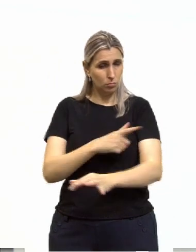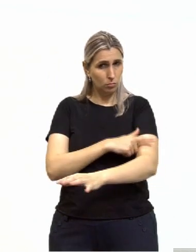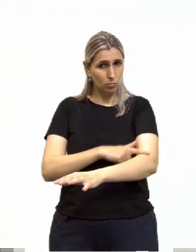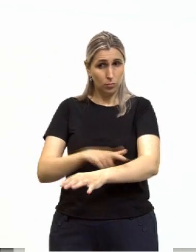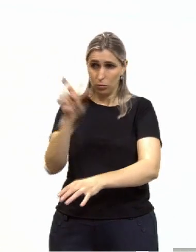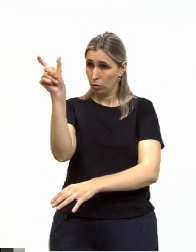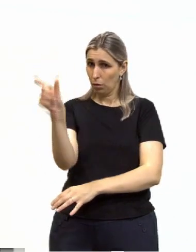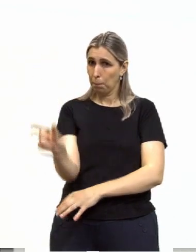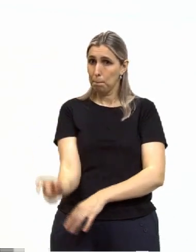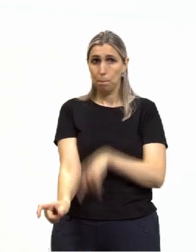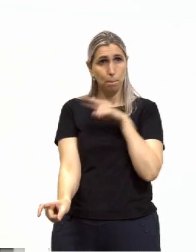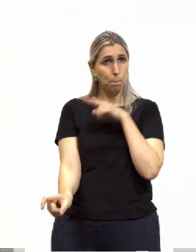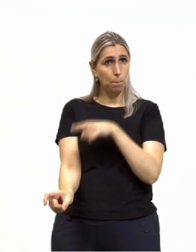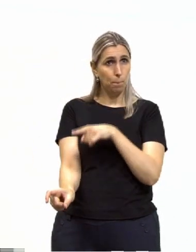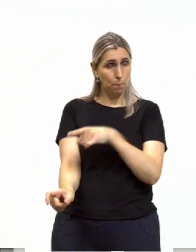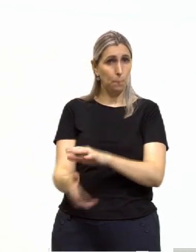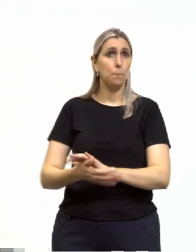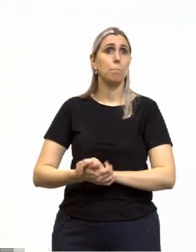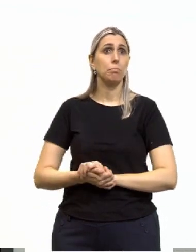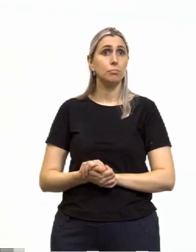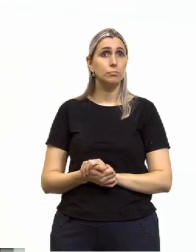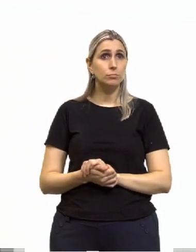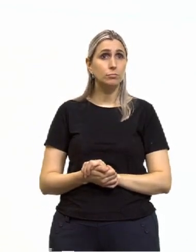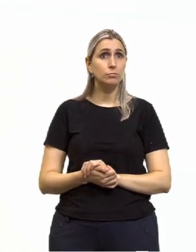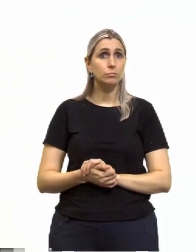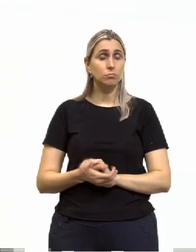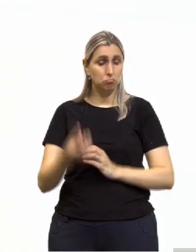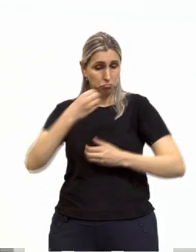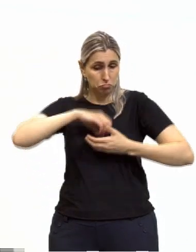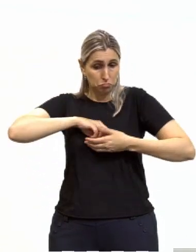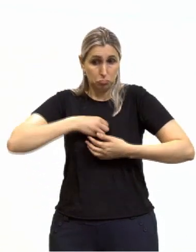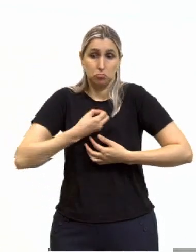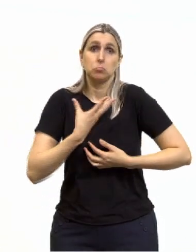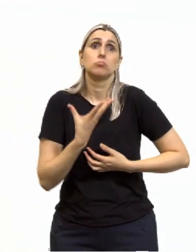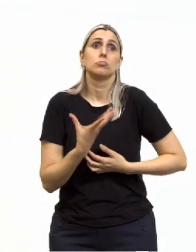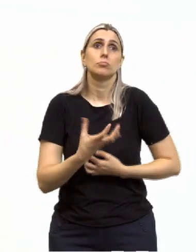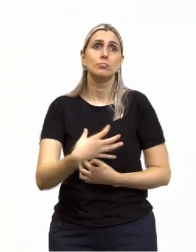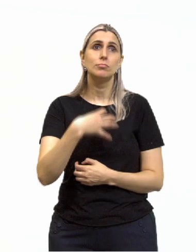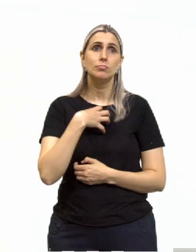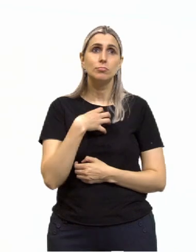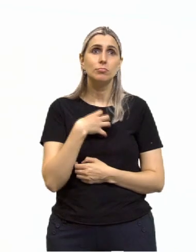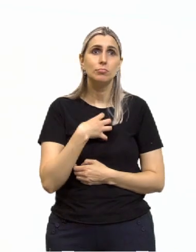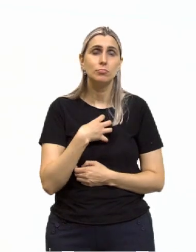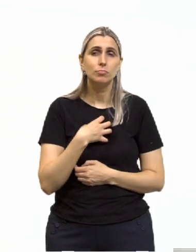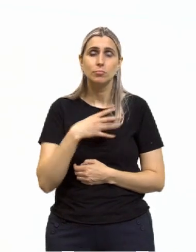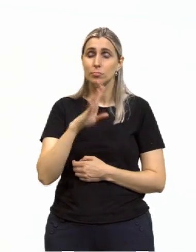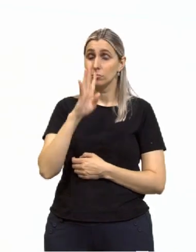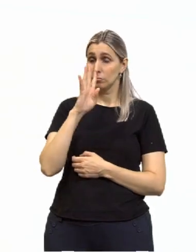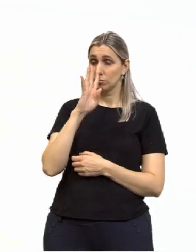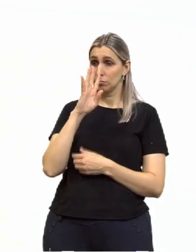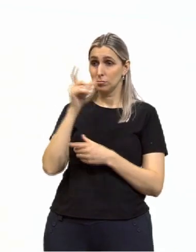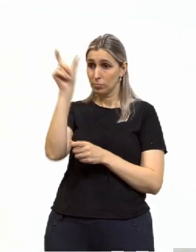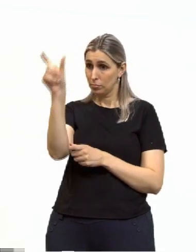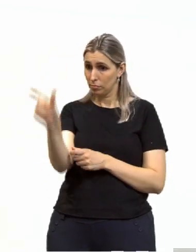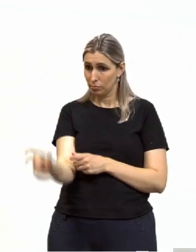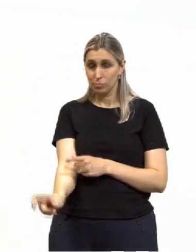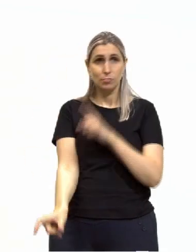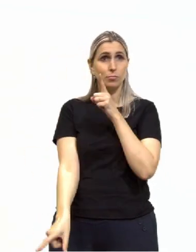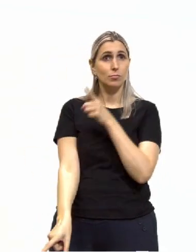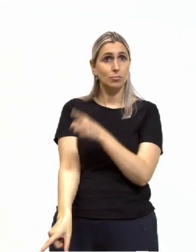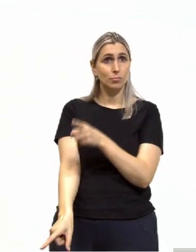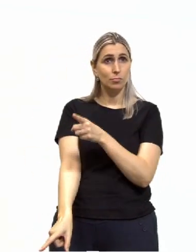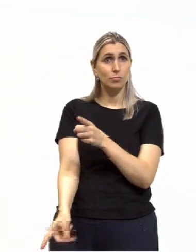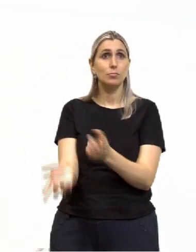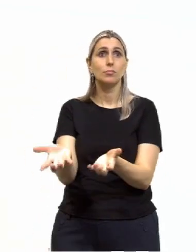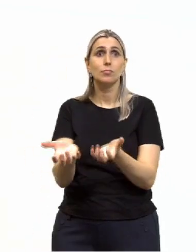pessoa, grandeza e dignidade, tem virtudes. Sentimos admiração por ela e